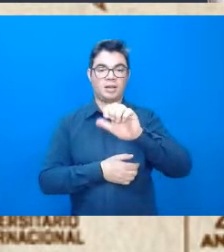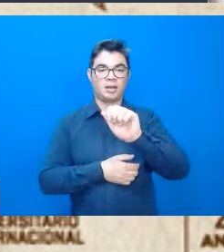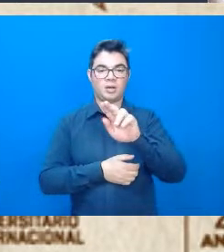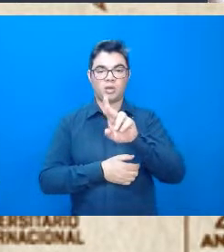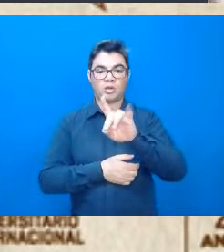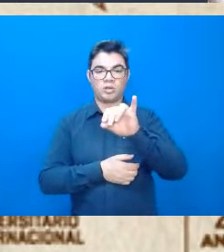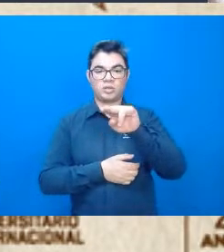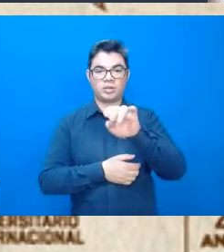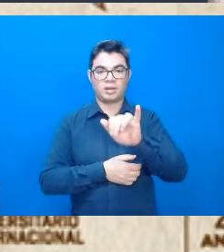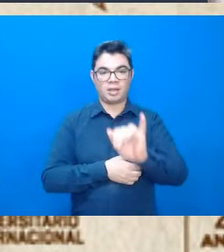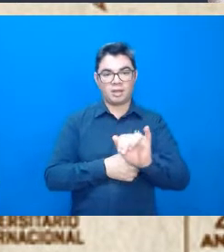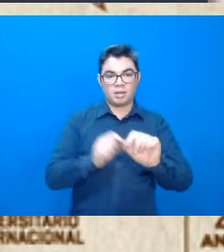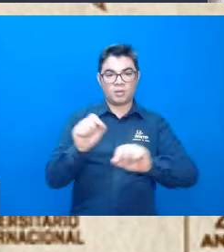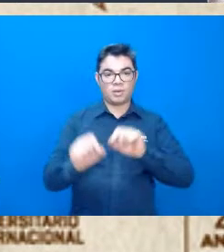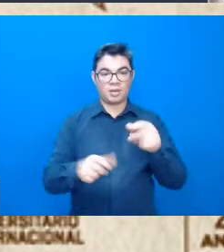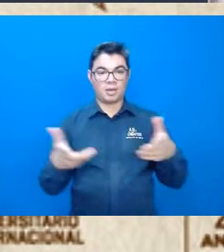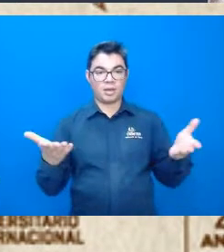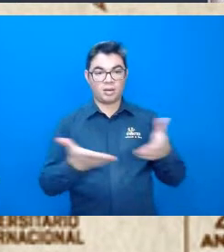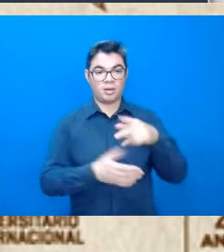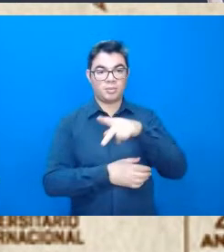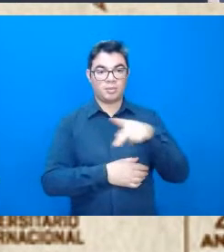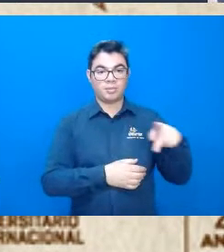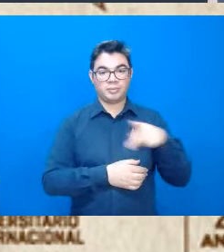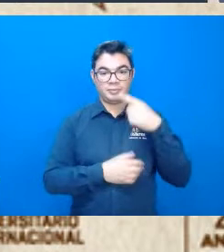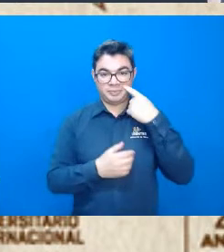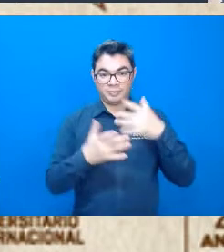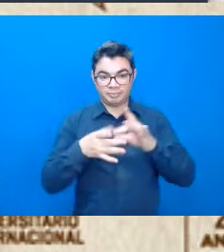participação, e abro a fala, então, para o professor.